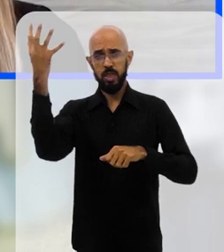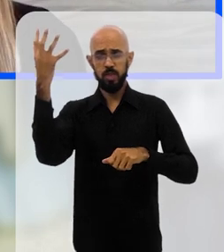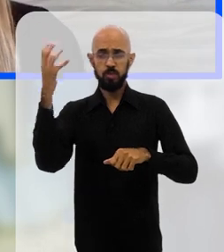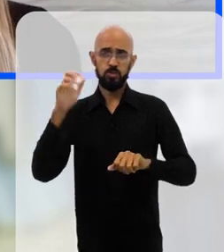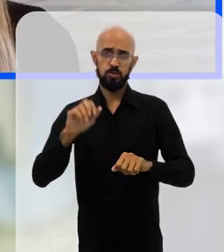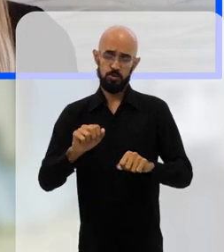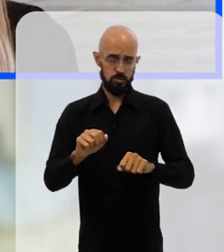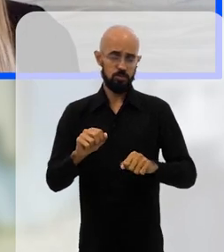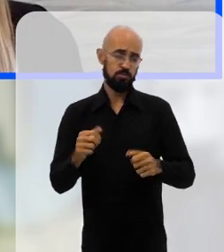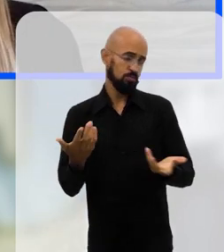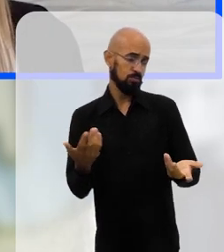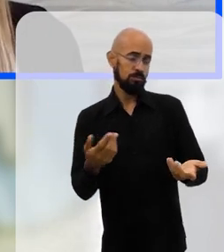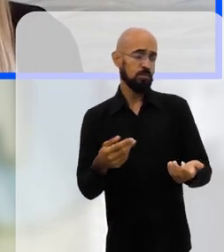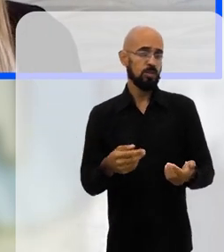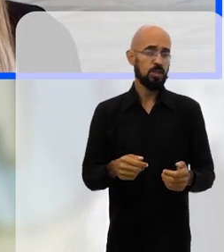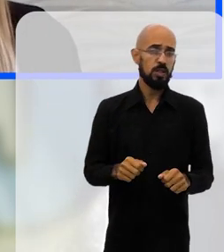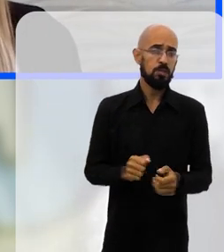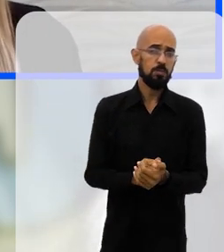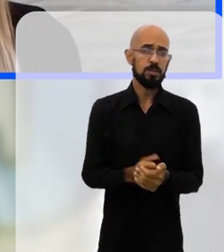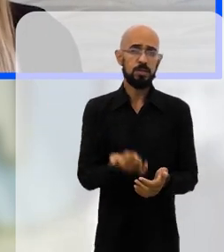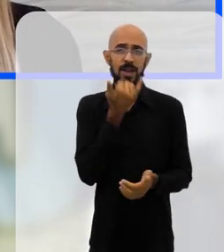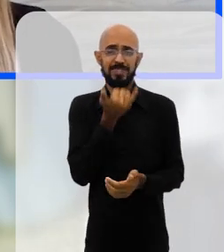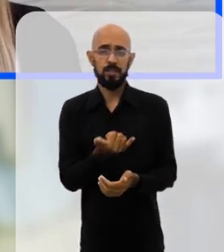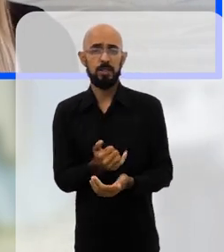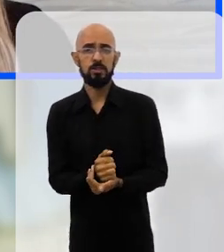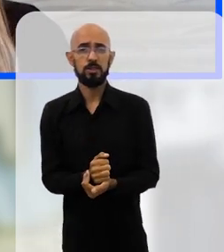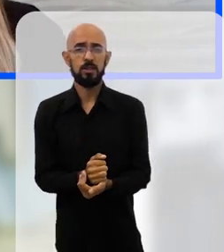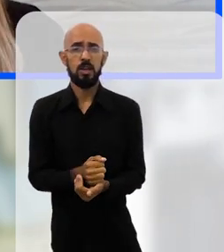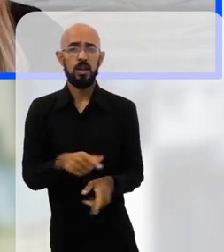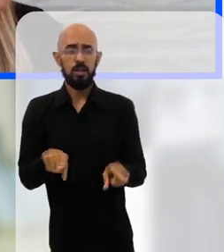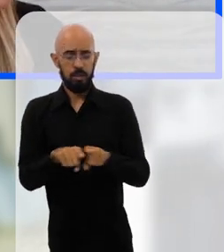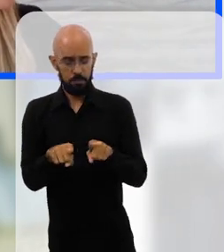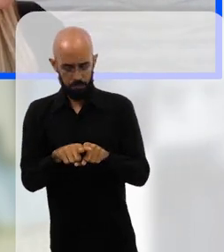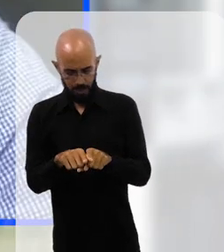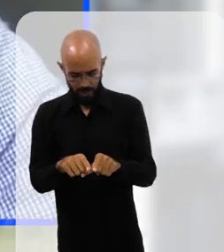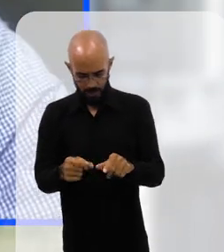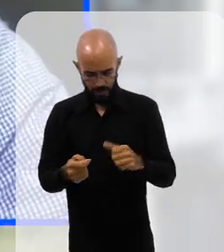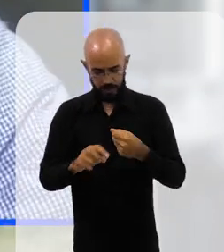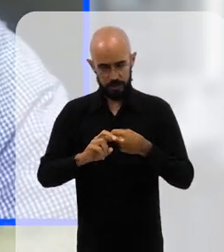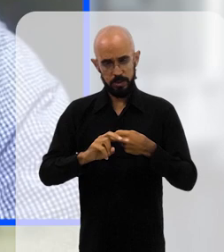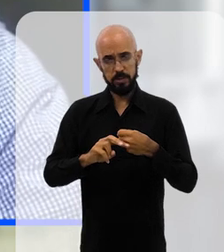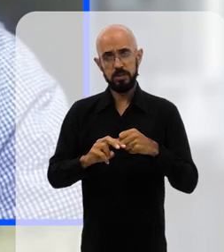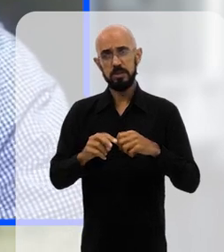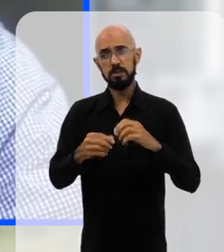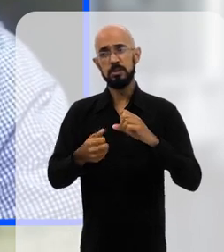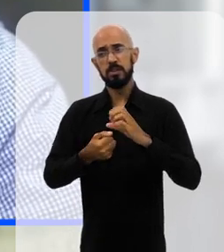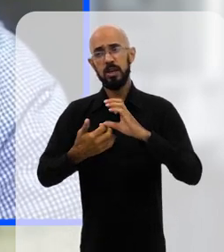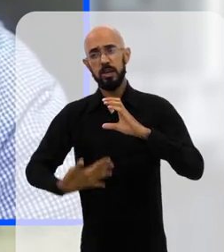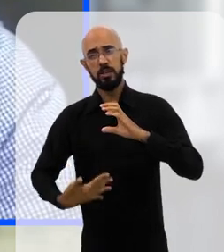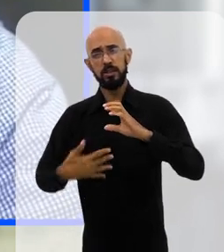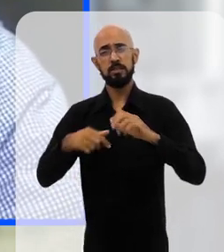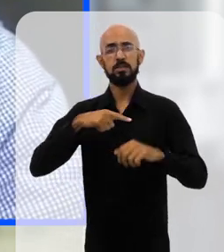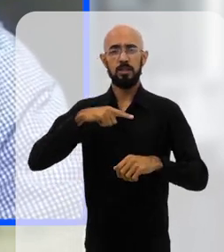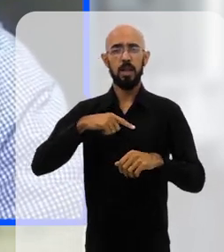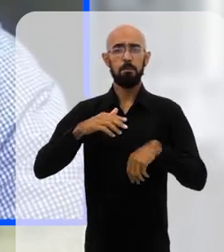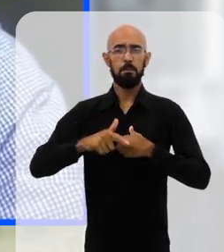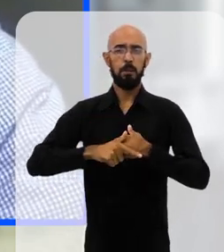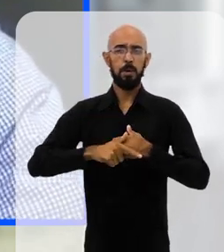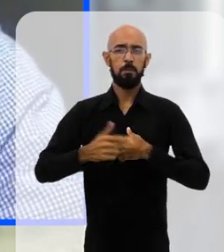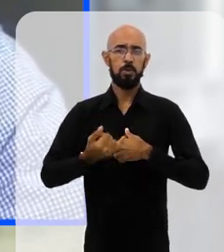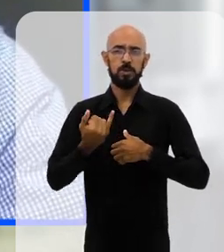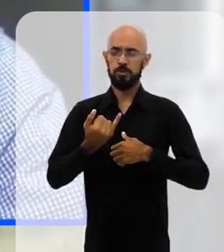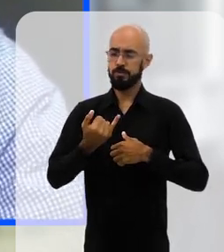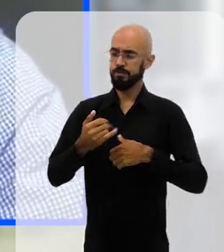climáticos extremos, nos quais também esses elementos de desigualdade, de concentração de renda, tem um papel muito importante.